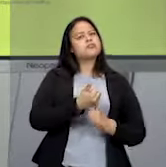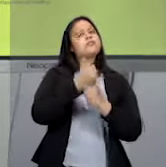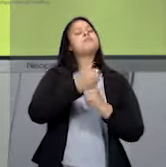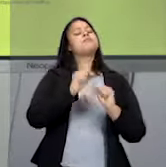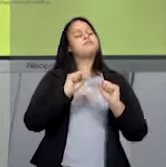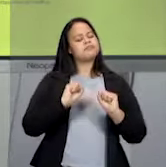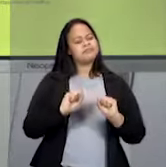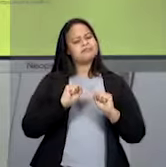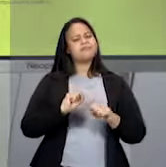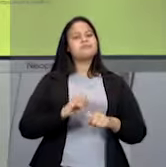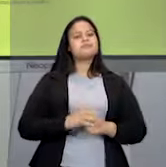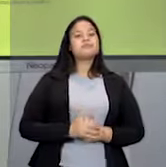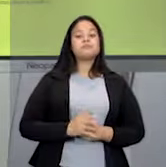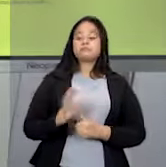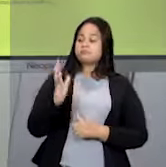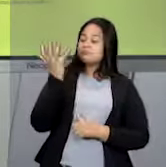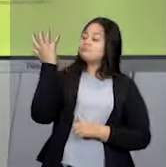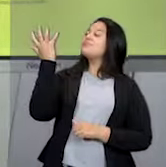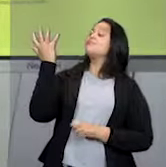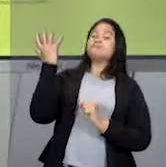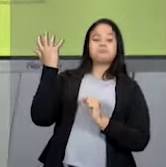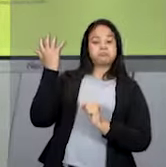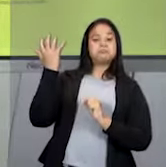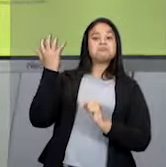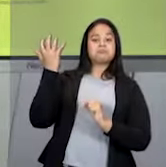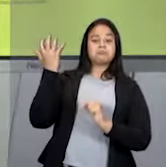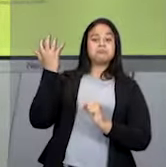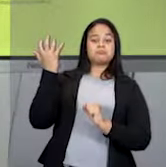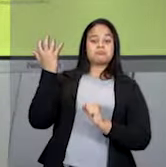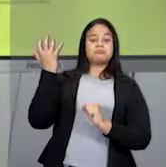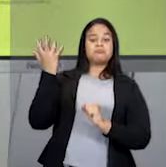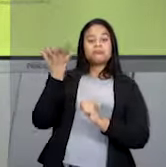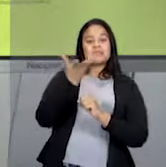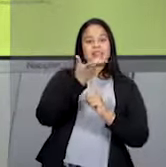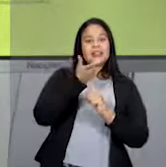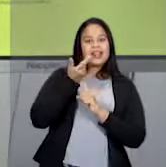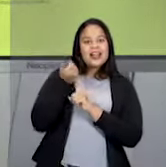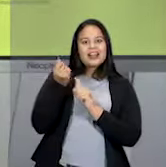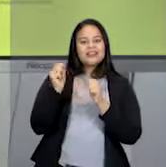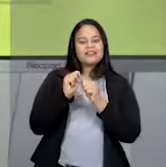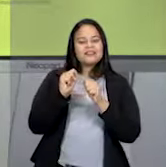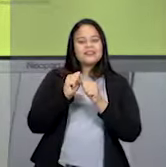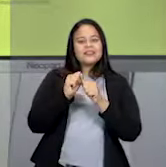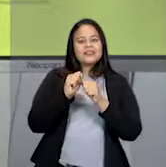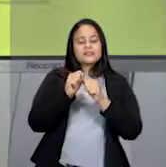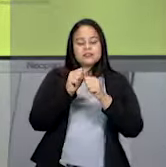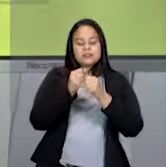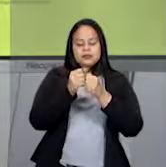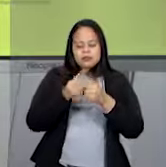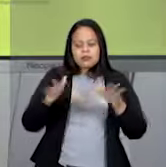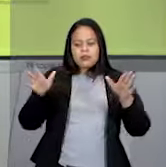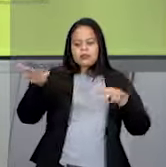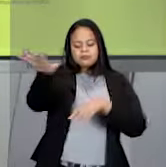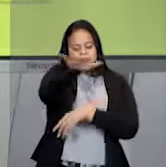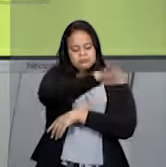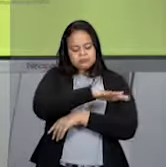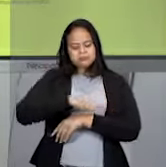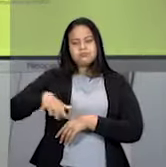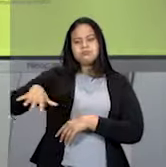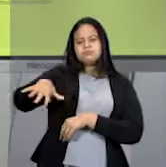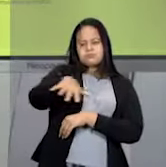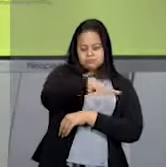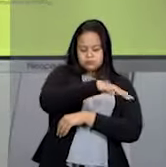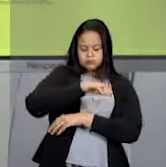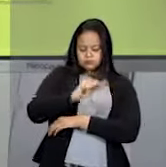mesmo a natureza. Então, arte que é feita num ambiente aberto, normalmente em